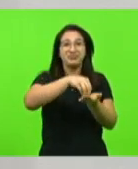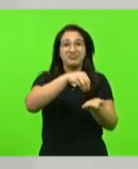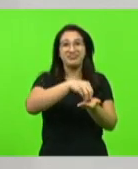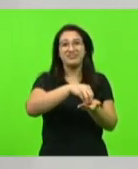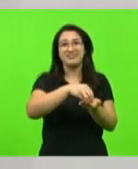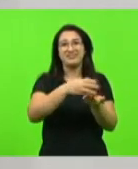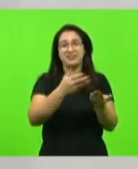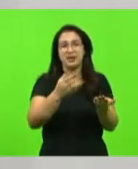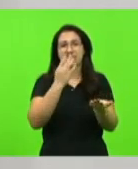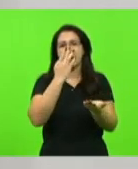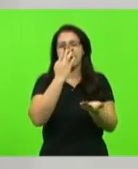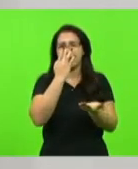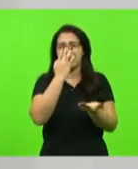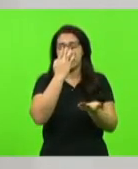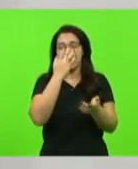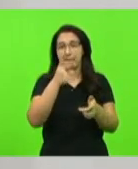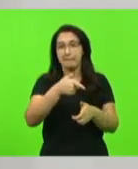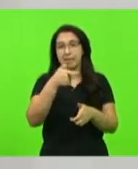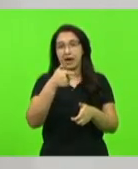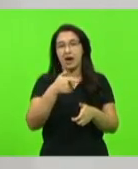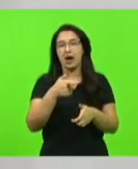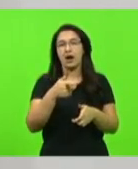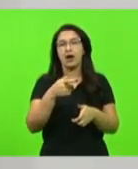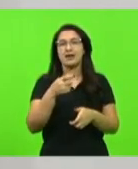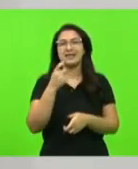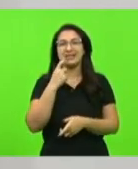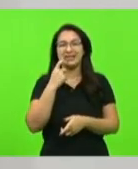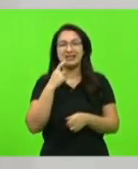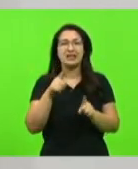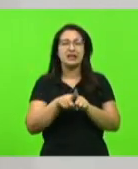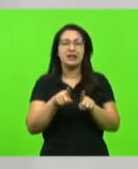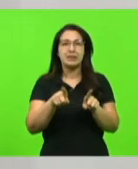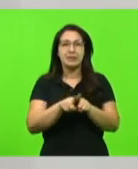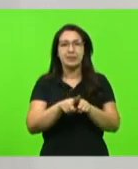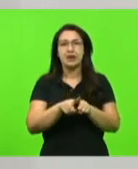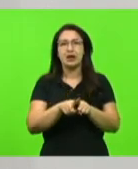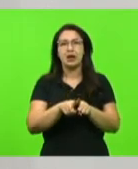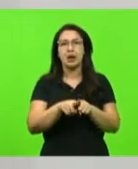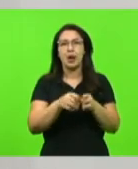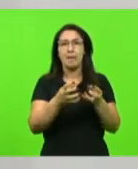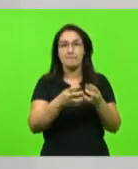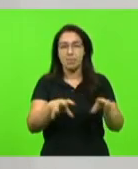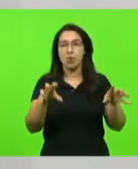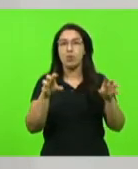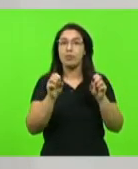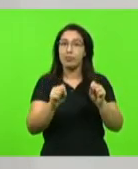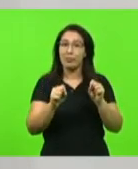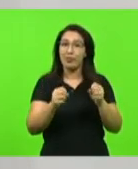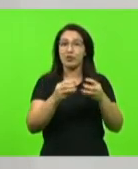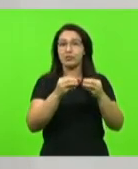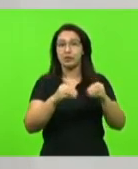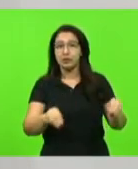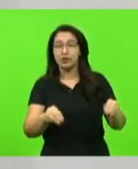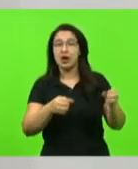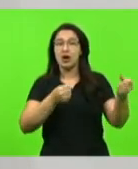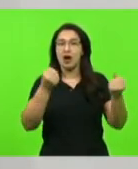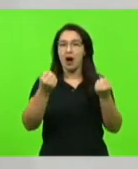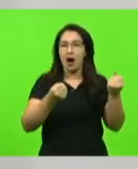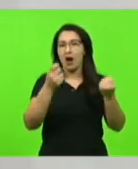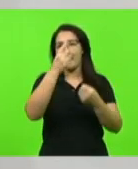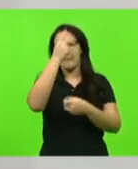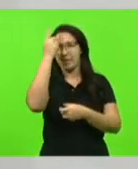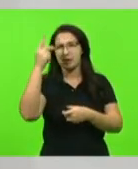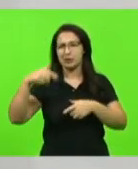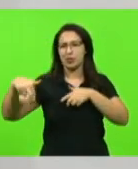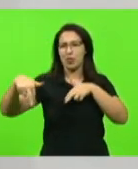dizer, com balas de boracha, com bombas de gás lacrimogêneo, que poderiam, inclusive, atingir alguns civis e veículos que estavam passando nesta